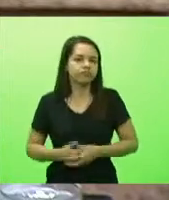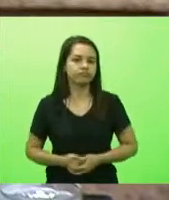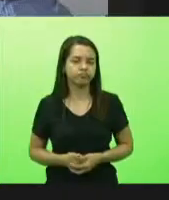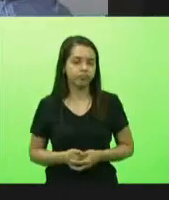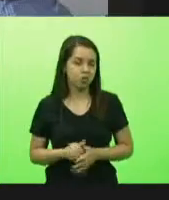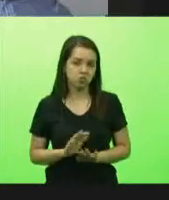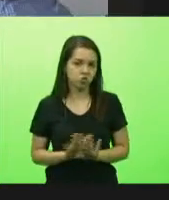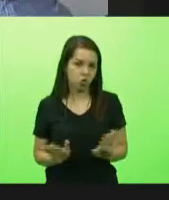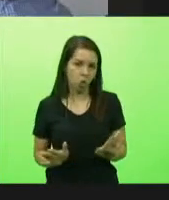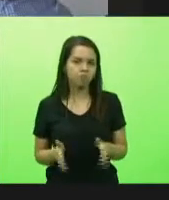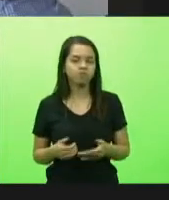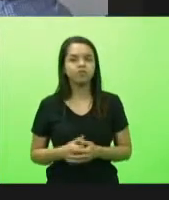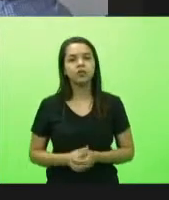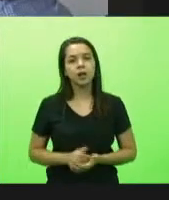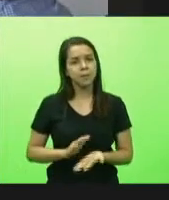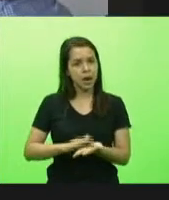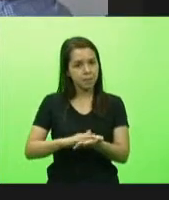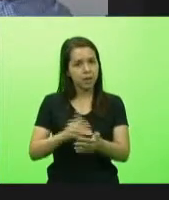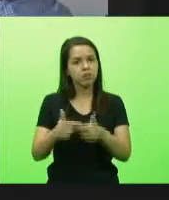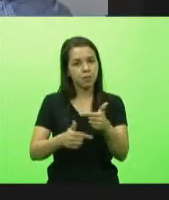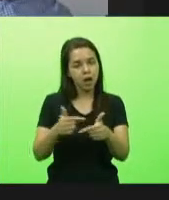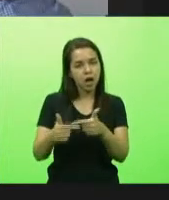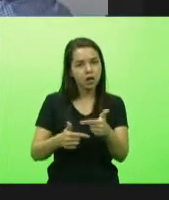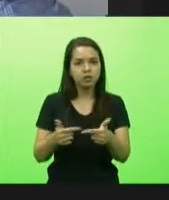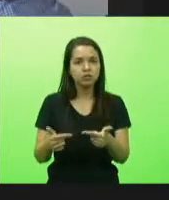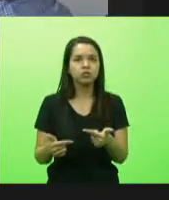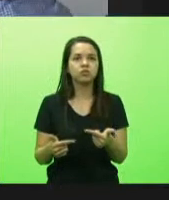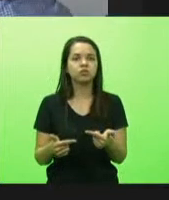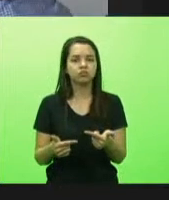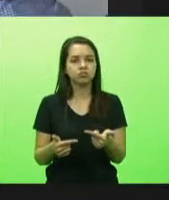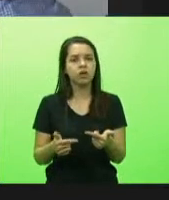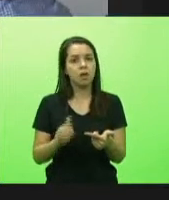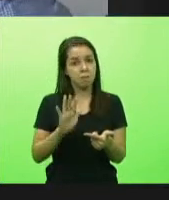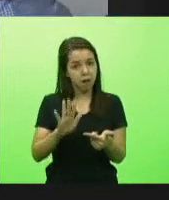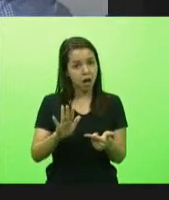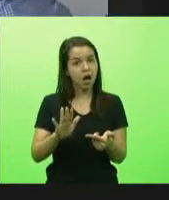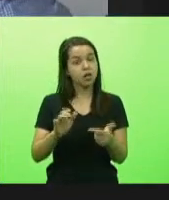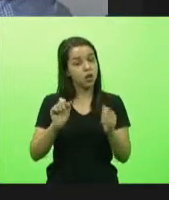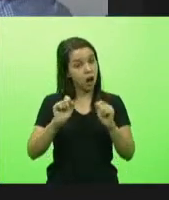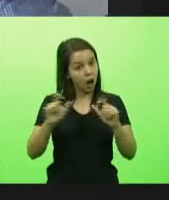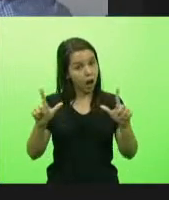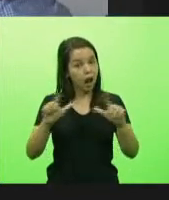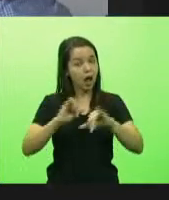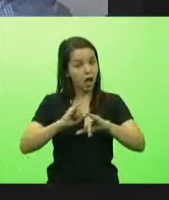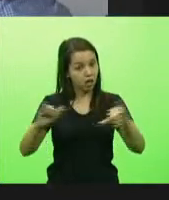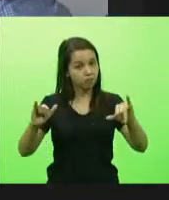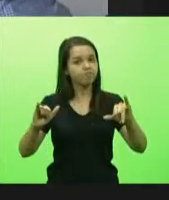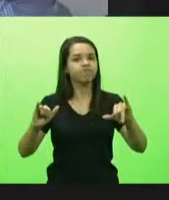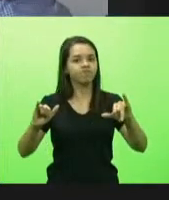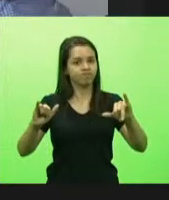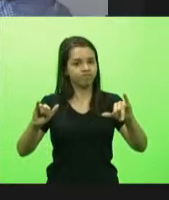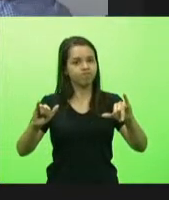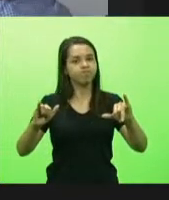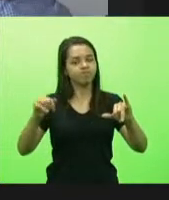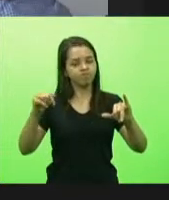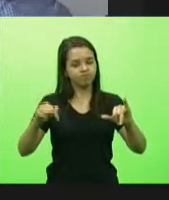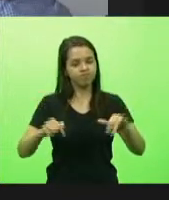secretário parabéns pelo trabalho mas os alertas ficam aqui estampados e o ar